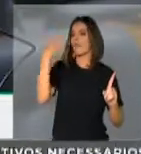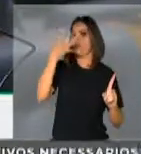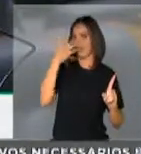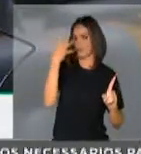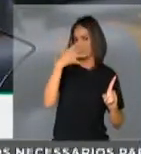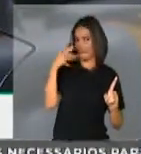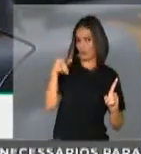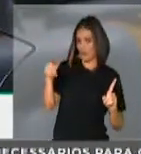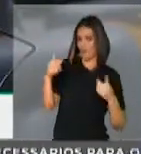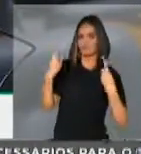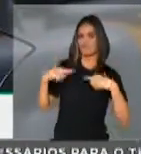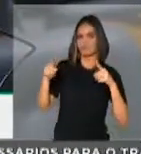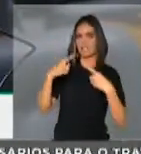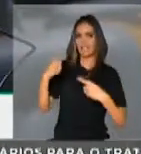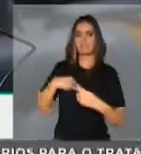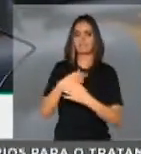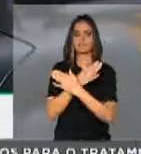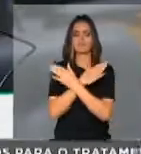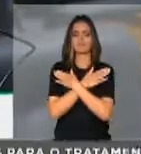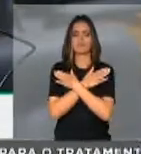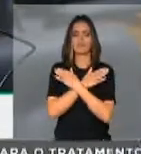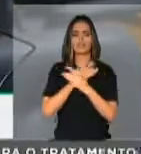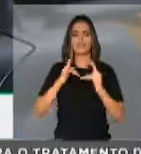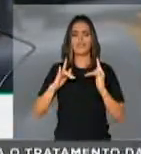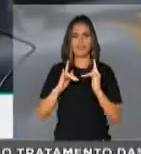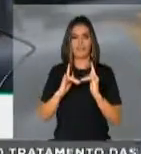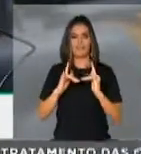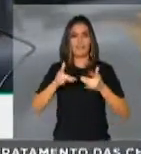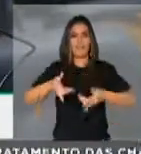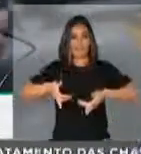paraibana em João Pessoa. Um dia realmente muito triste.